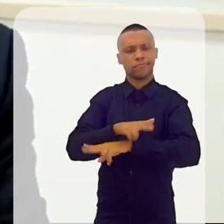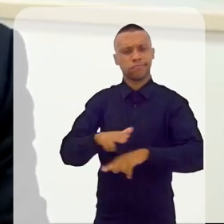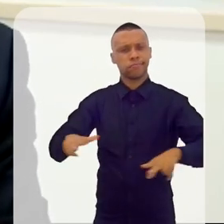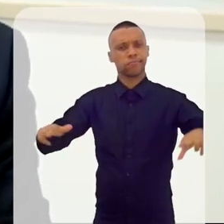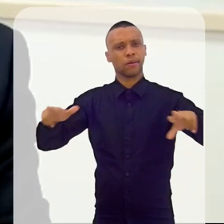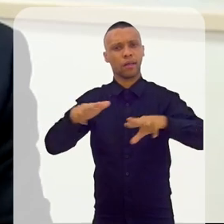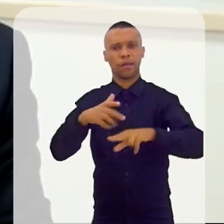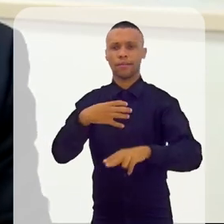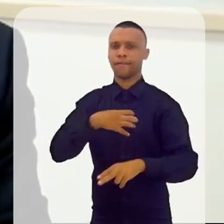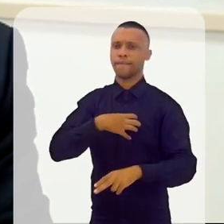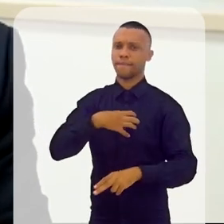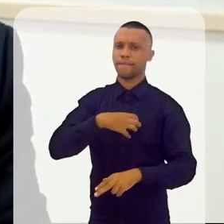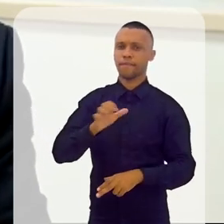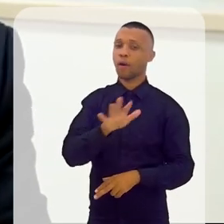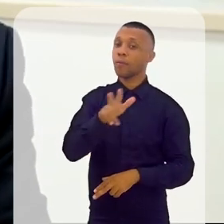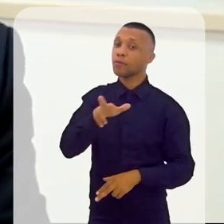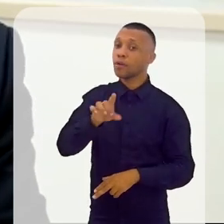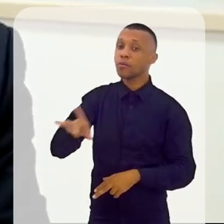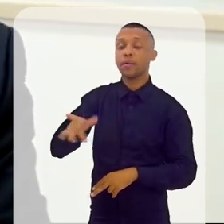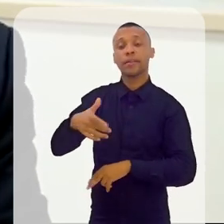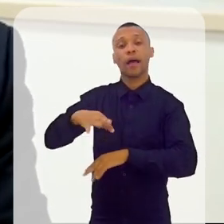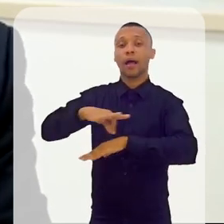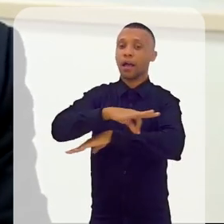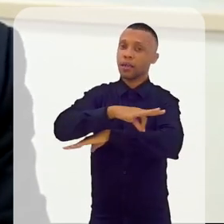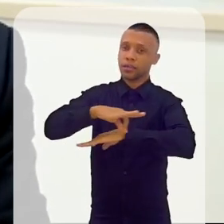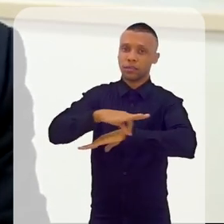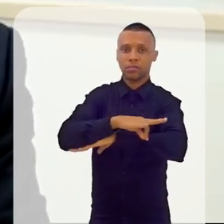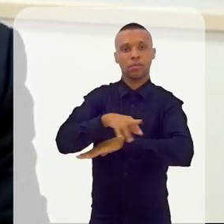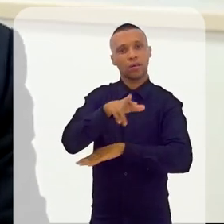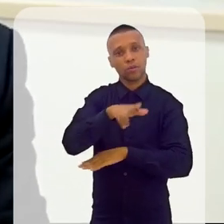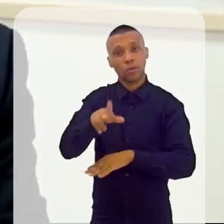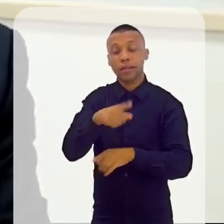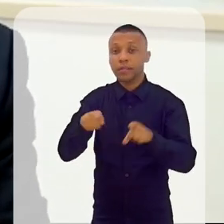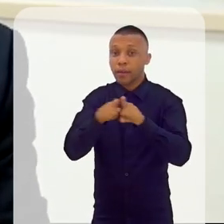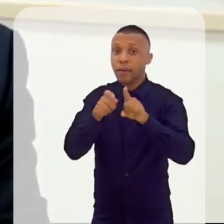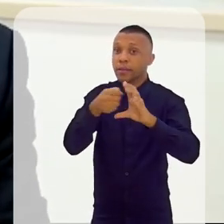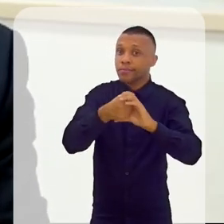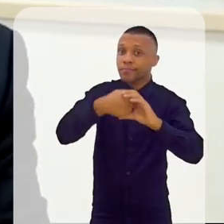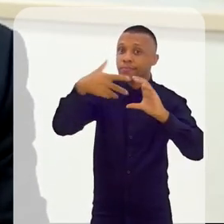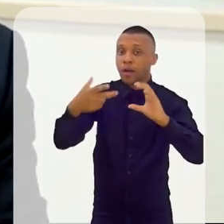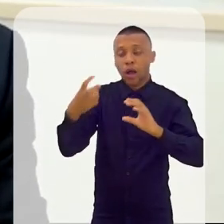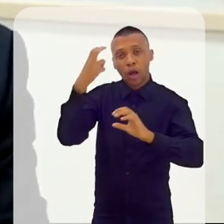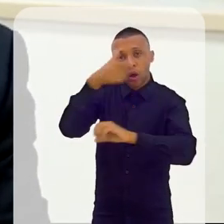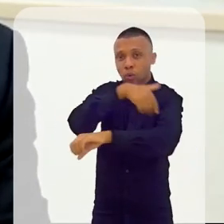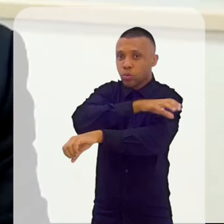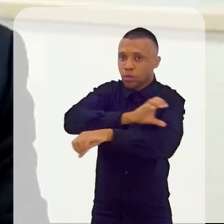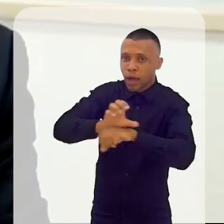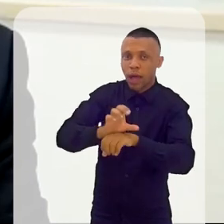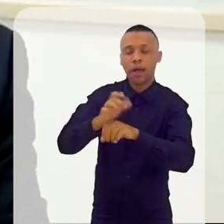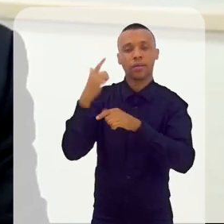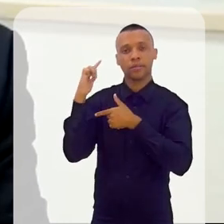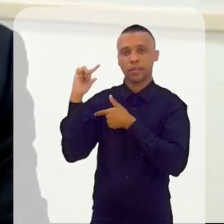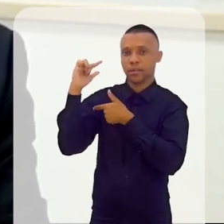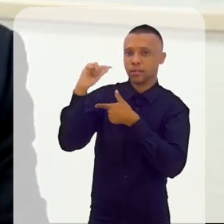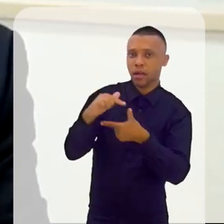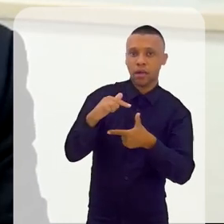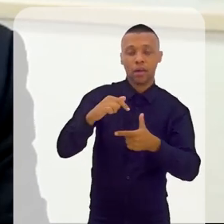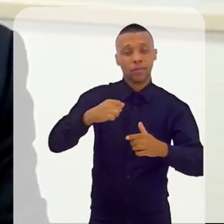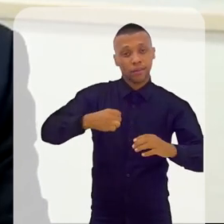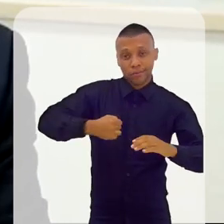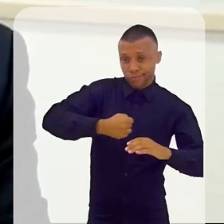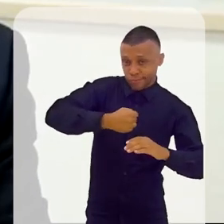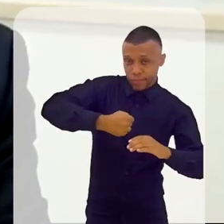variadas formas. Não é só na arquitetura, é também no aspecto cultural também, nas suas tradições, sua